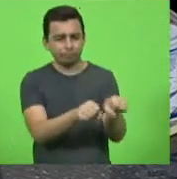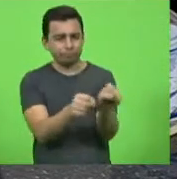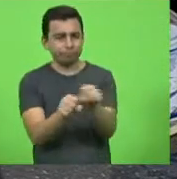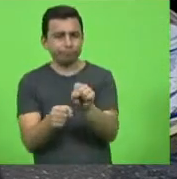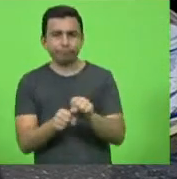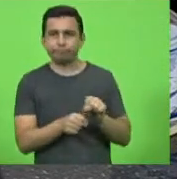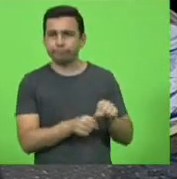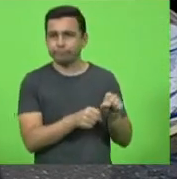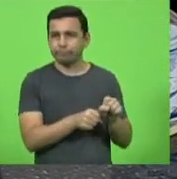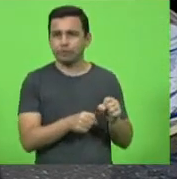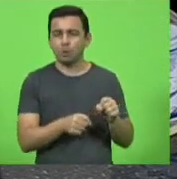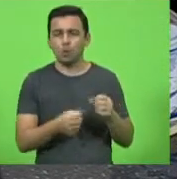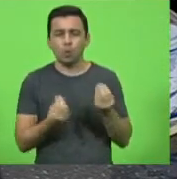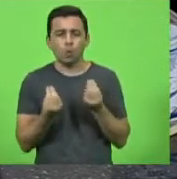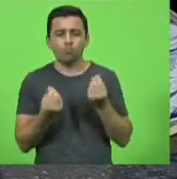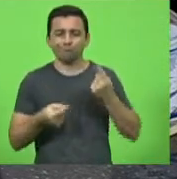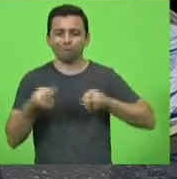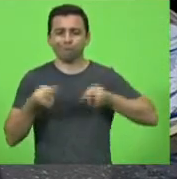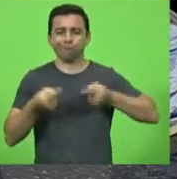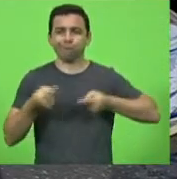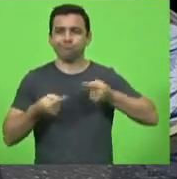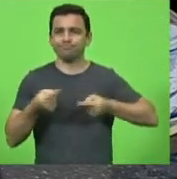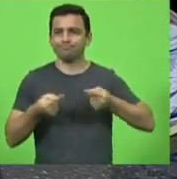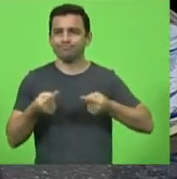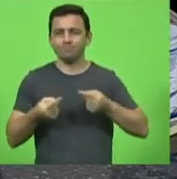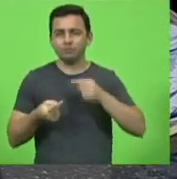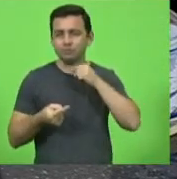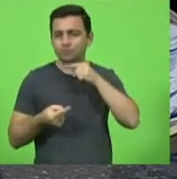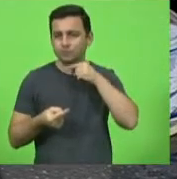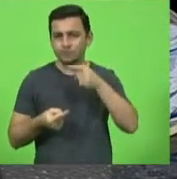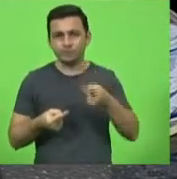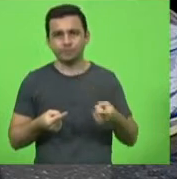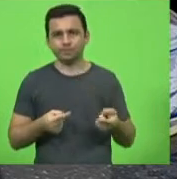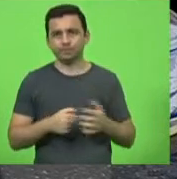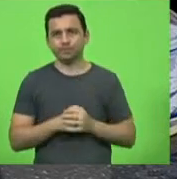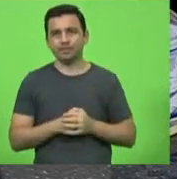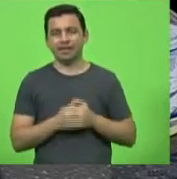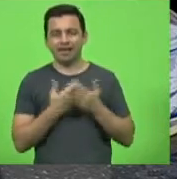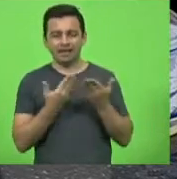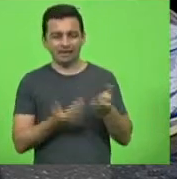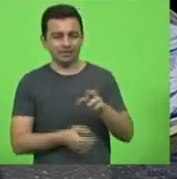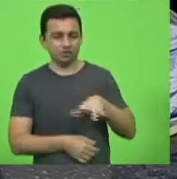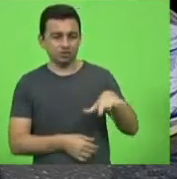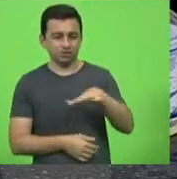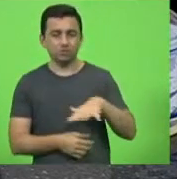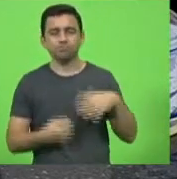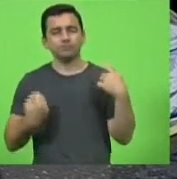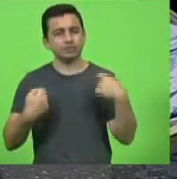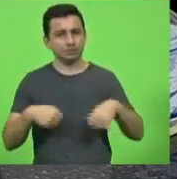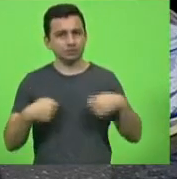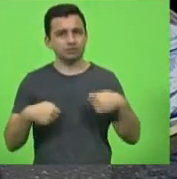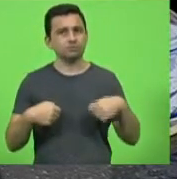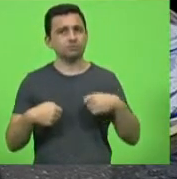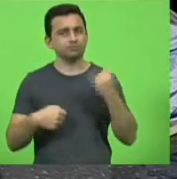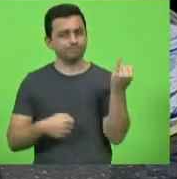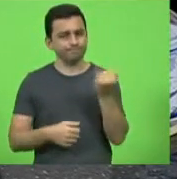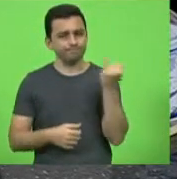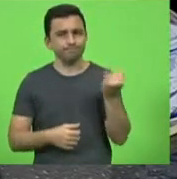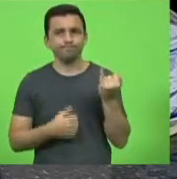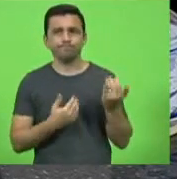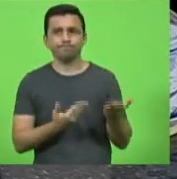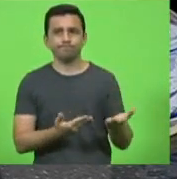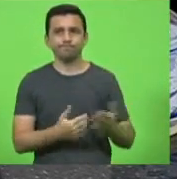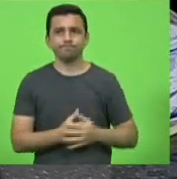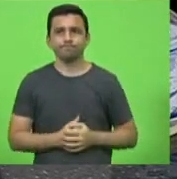competitividade e que esta região merece e que precisa então